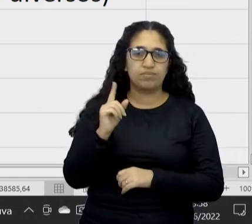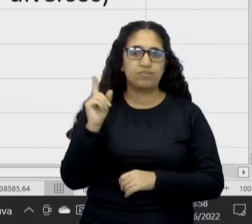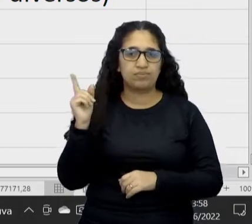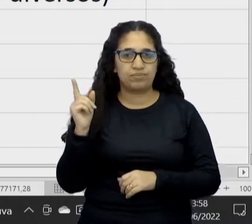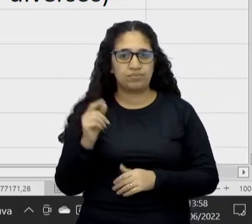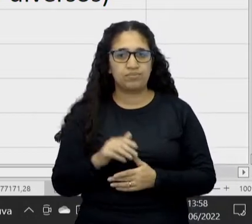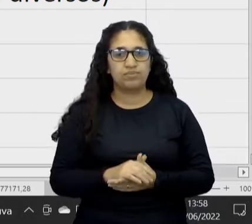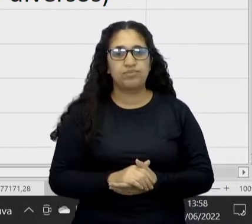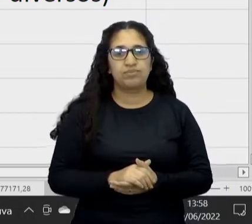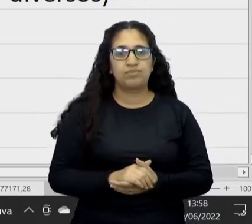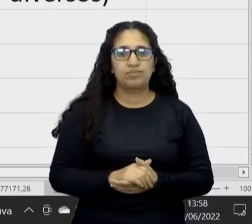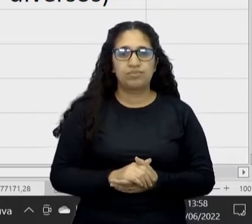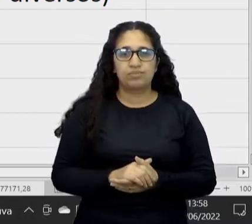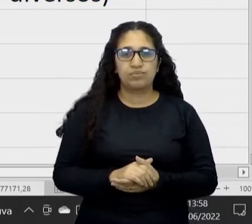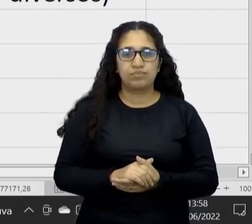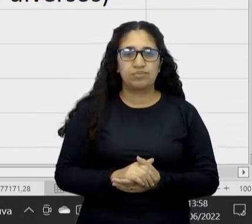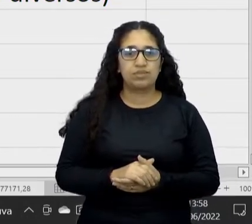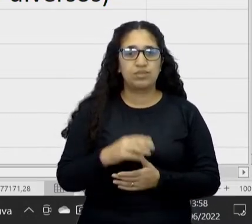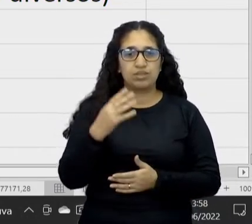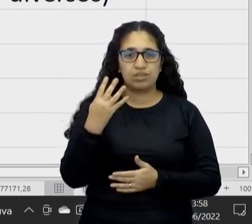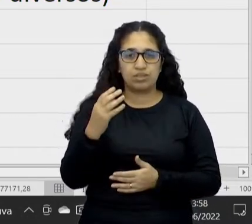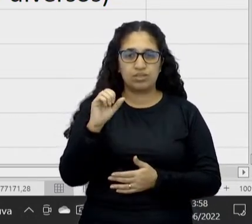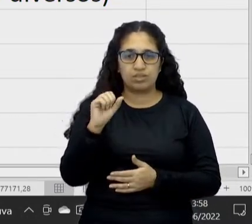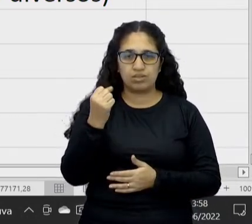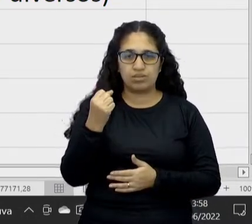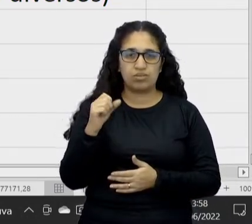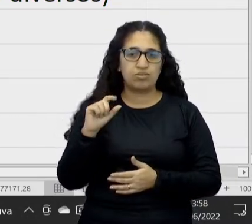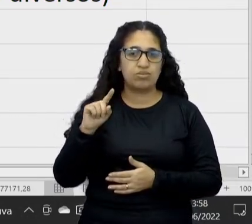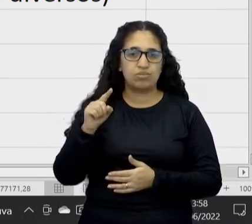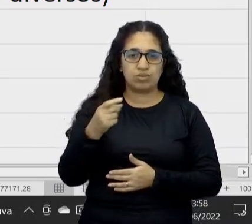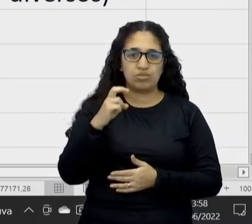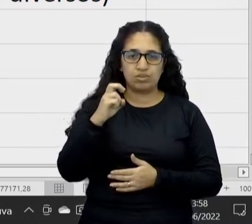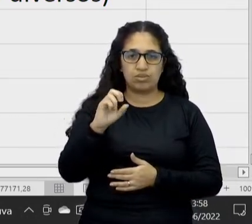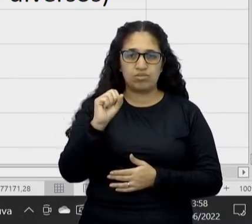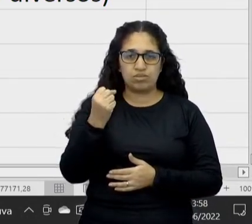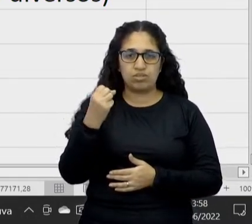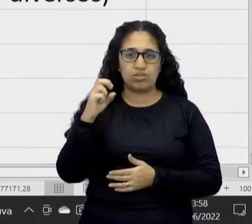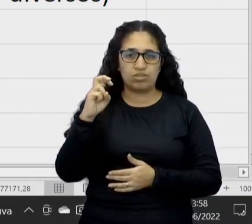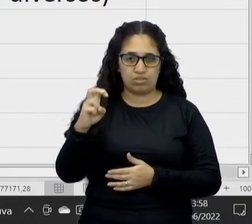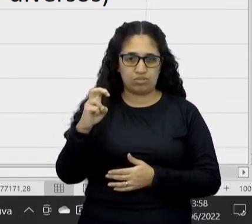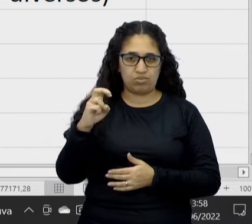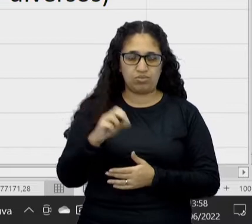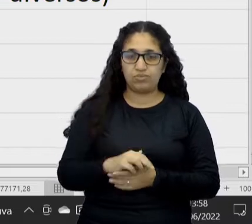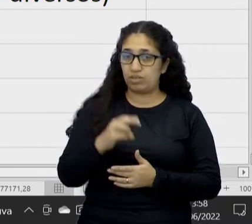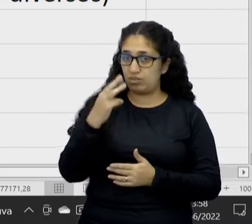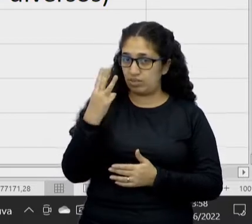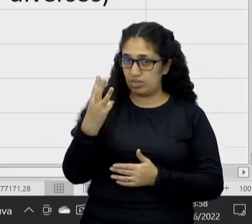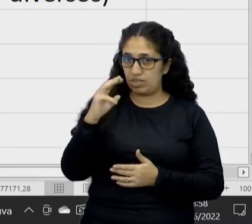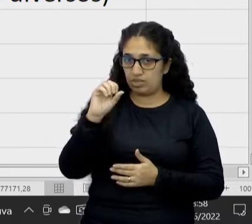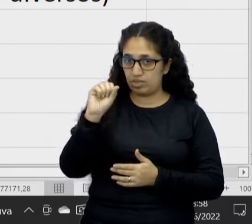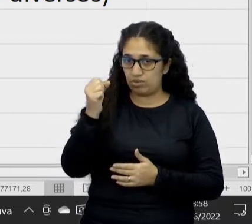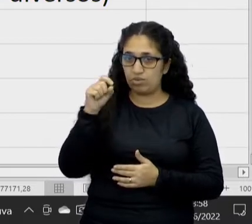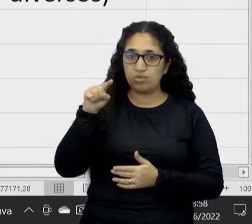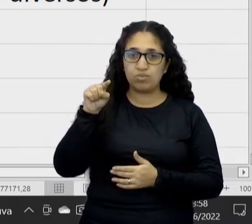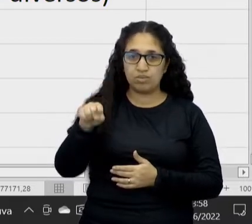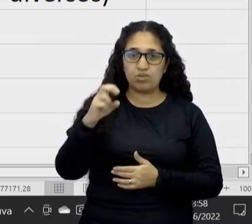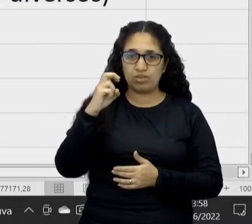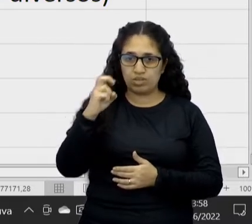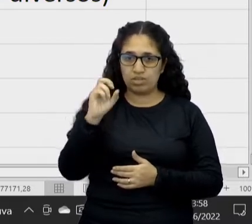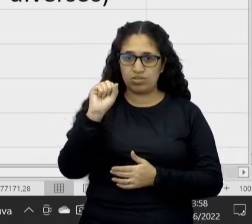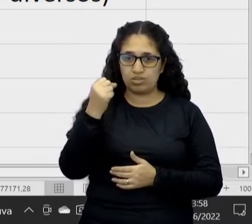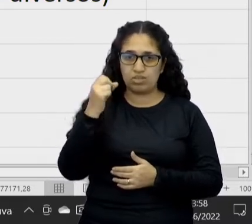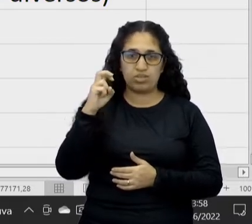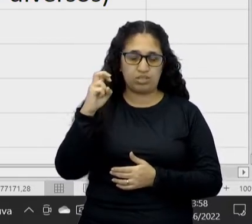que foi o investimento total. R$38.584. Lembrando que a professora falou que ela é professora aí da rede